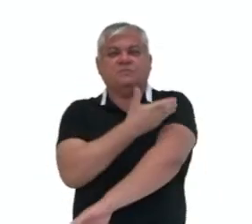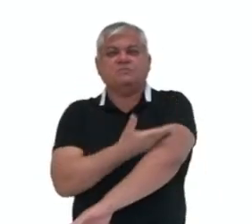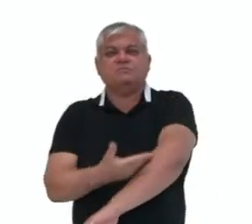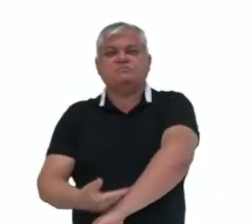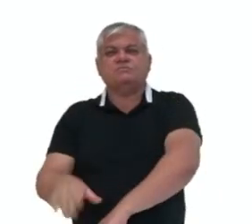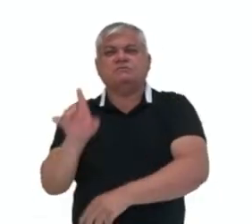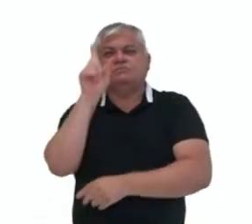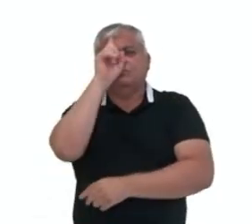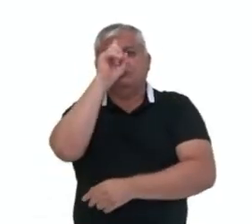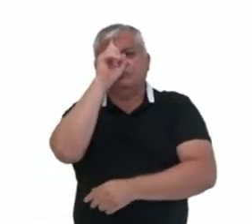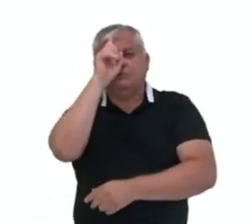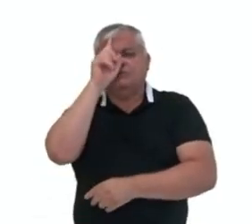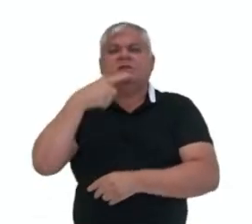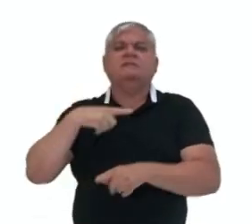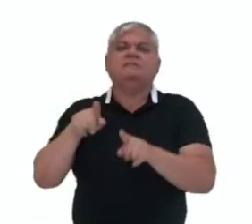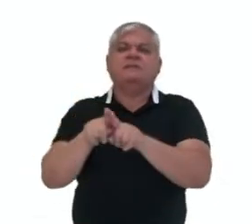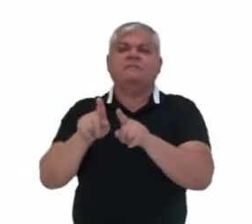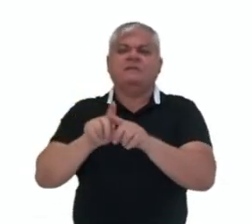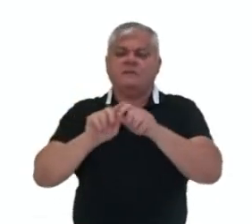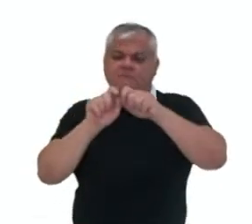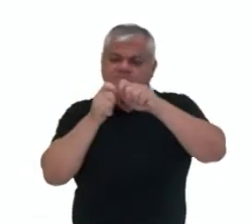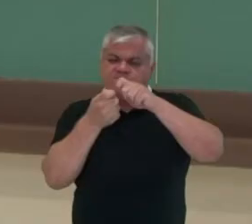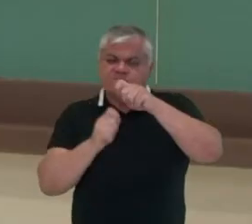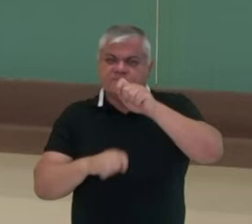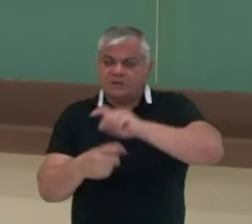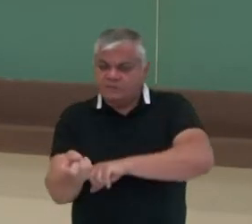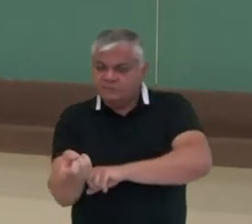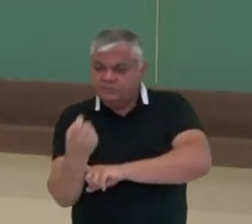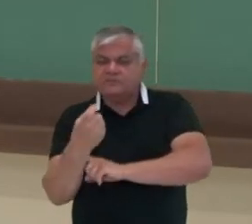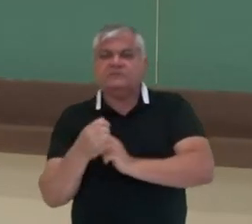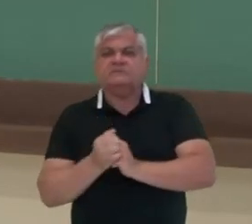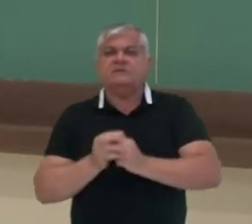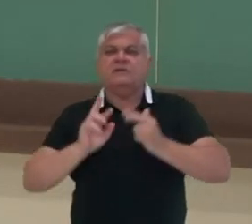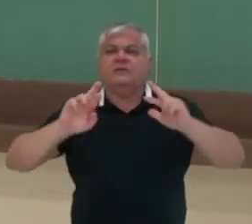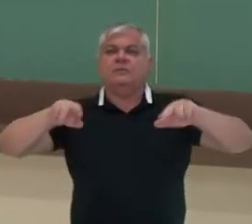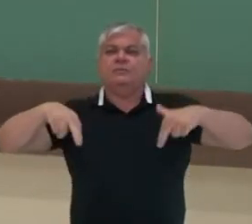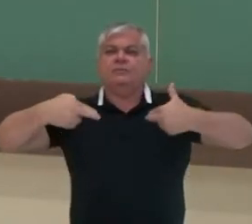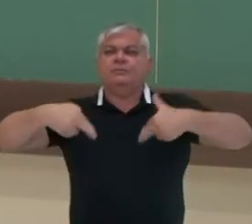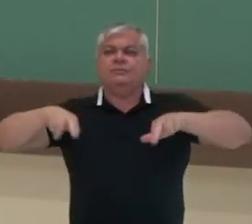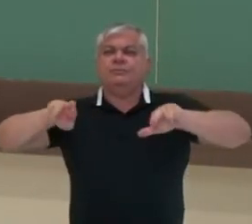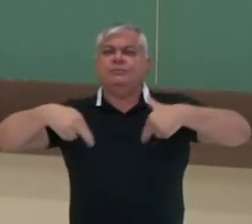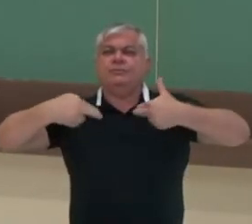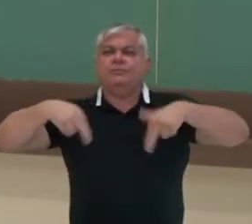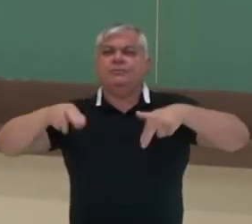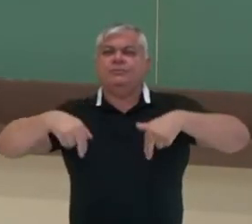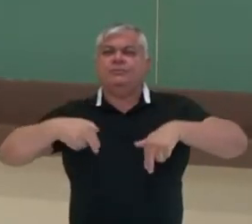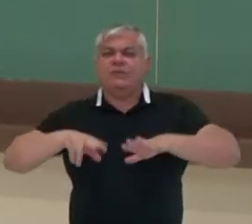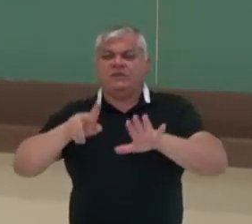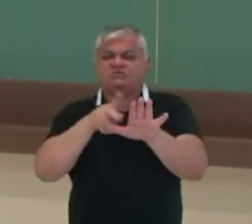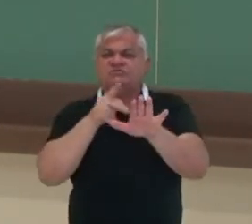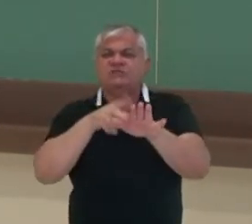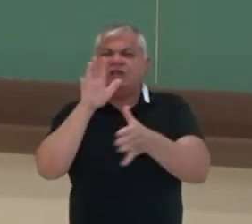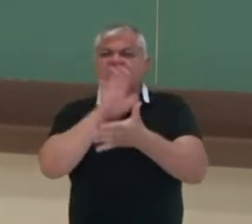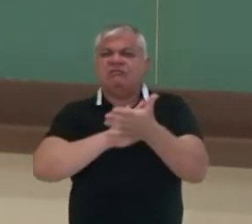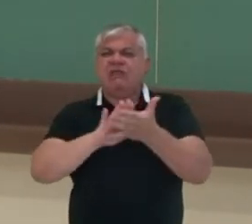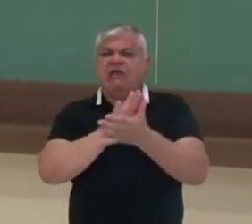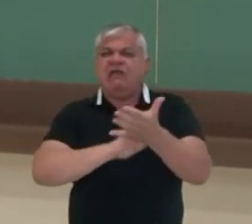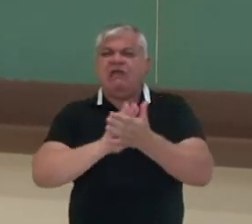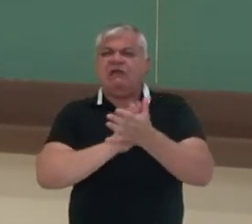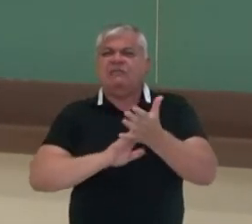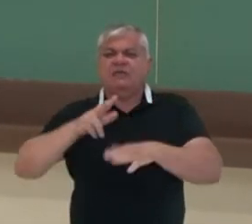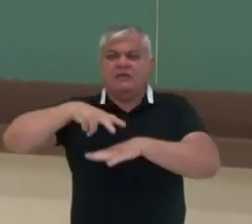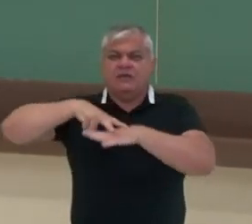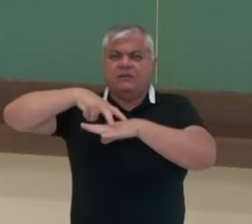além do tecilhos como anzol, o dormir na rede, andar descalço, ficar de cócoras,